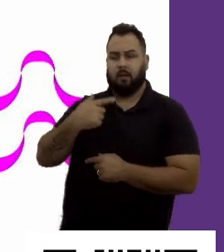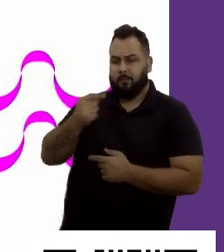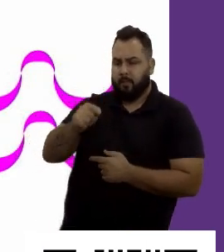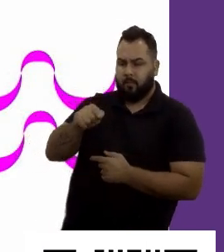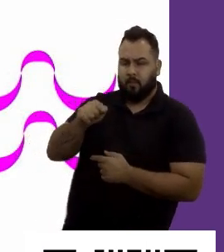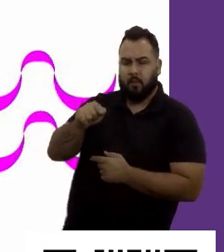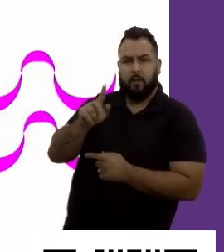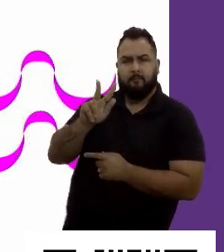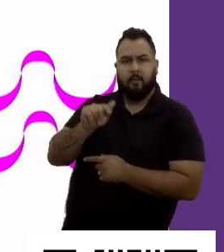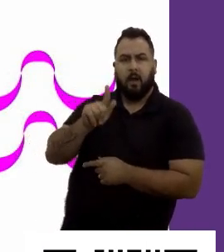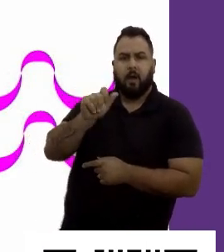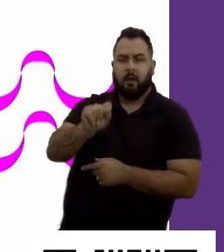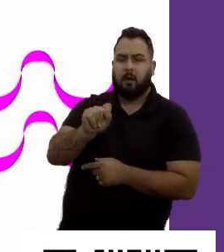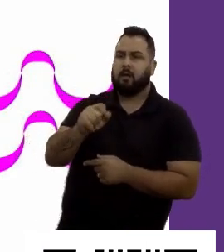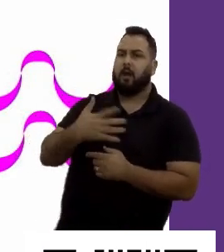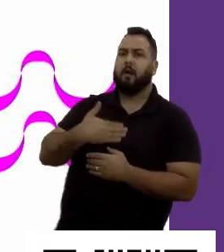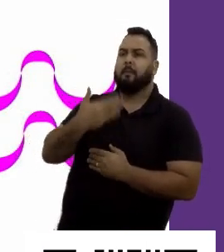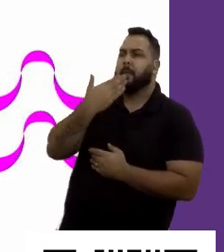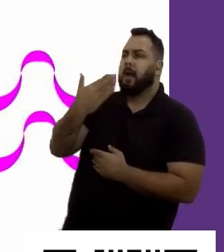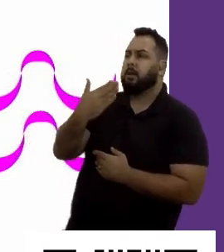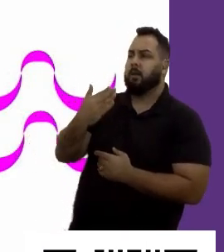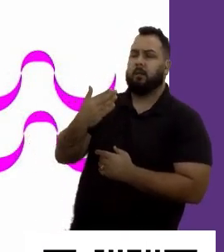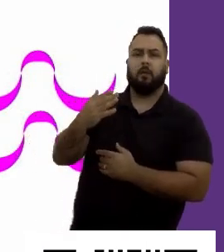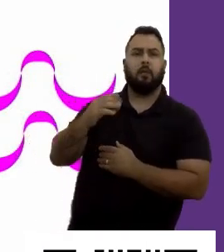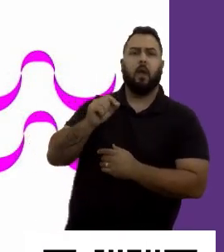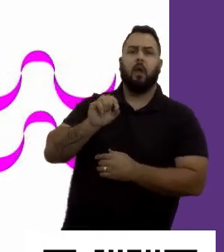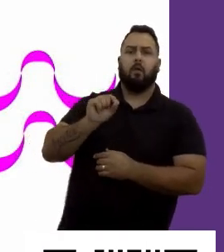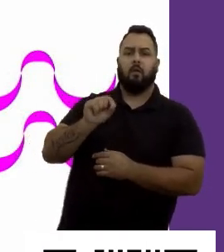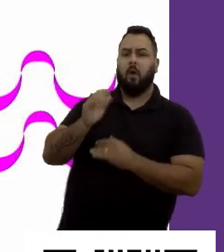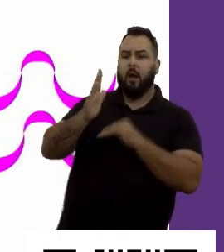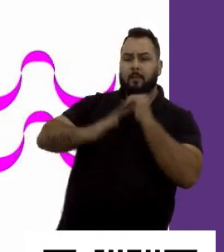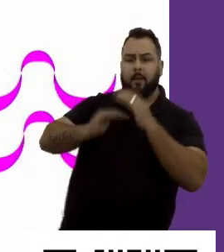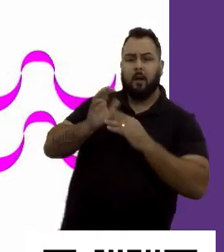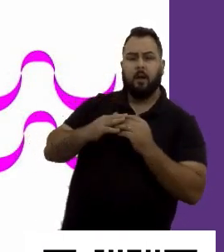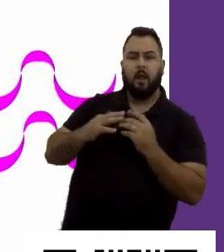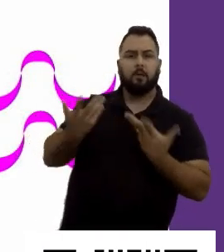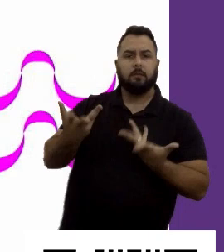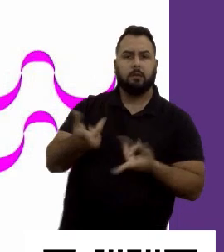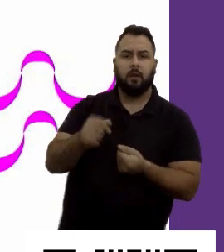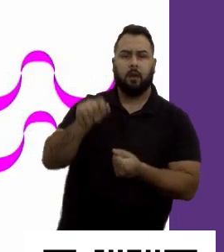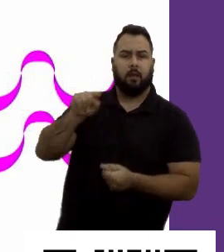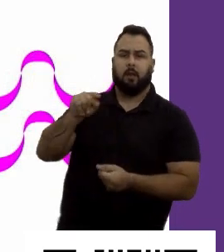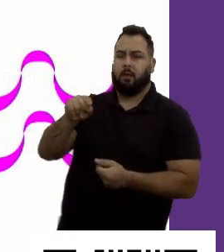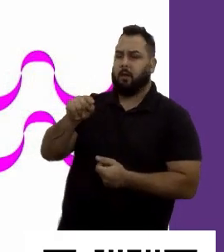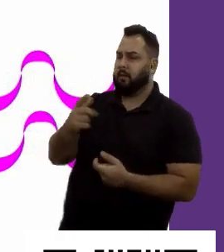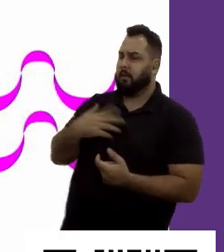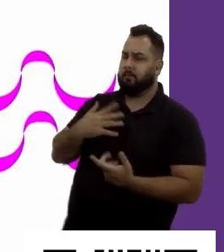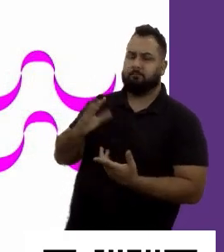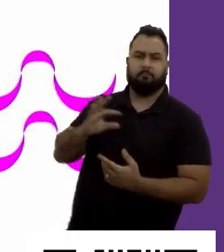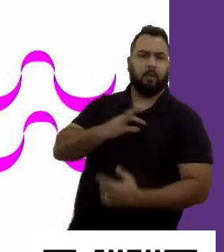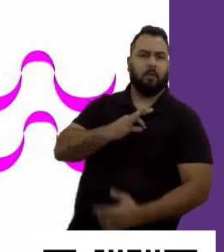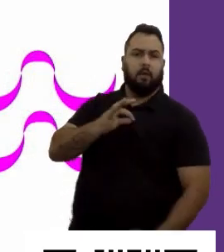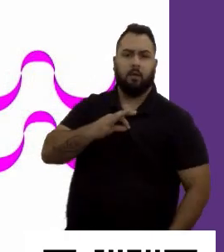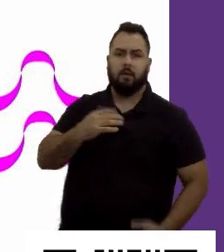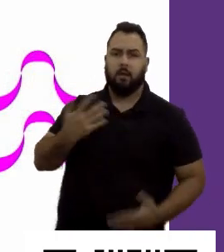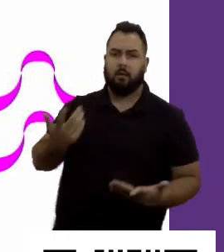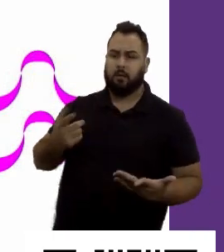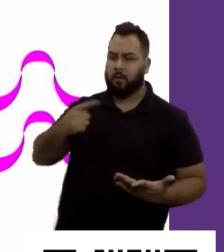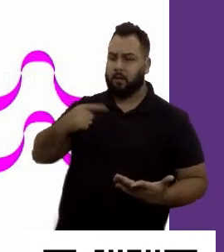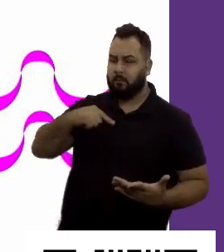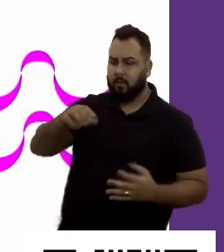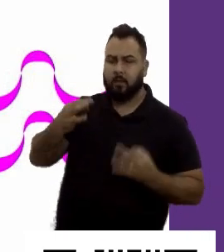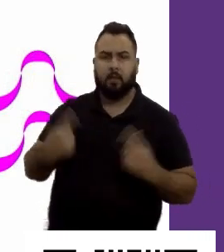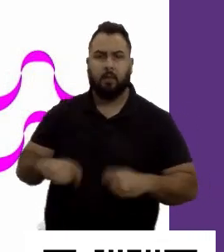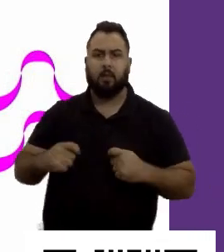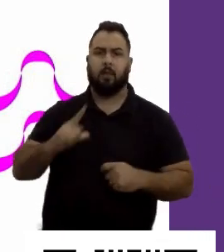pedir? Quais são as habilidades que esse candidato tem que apresentar para ocupar aquele posto de colaborador